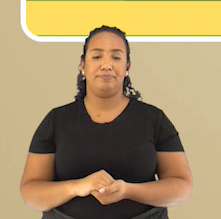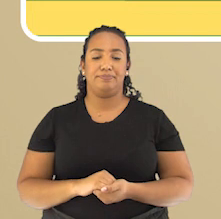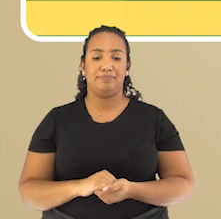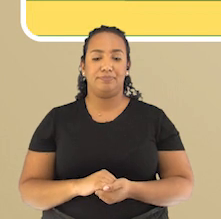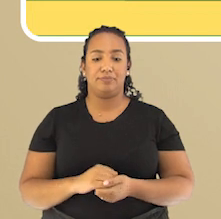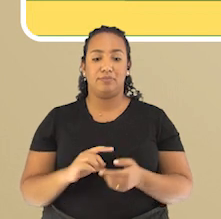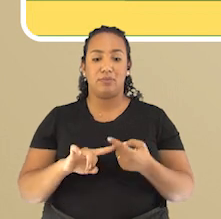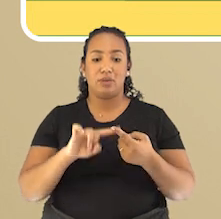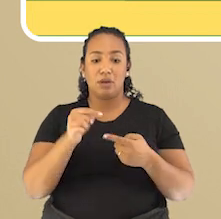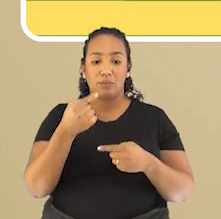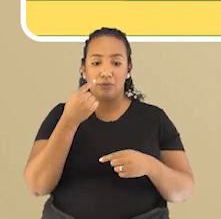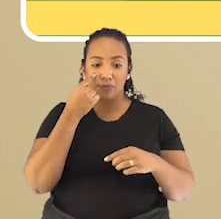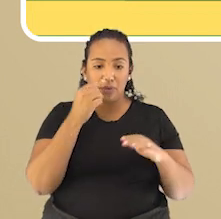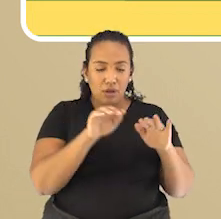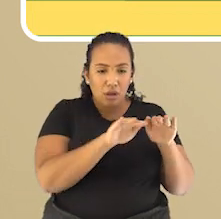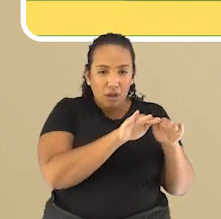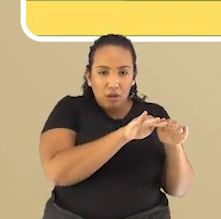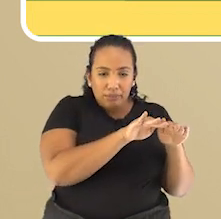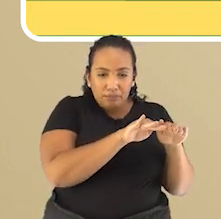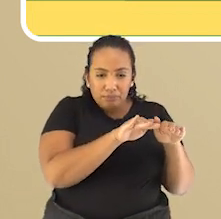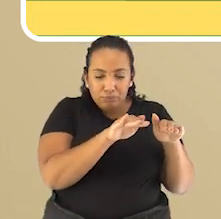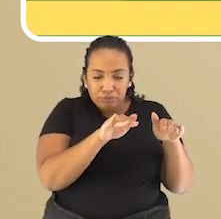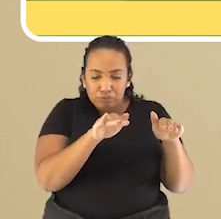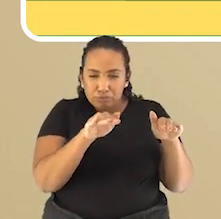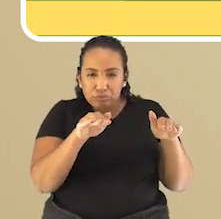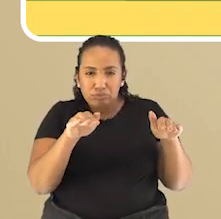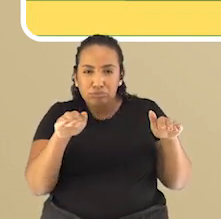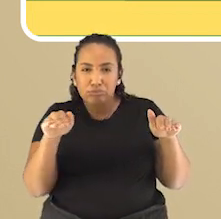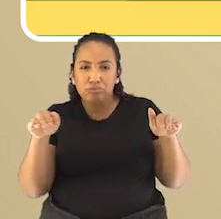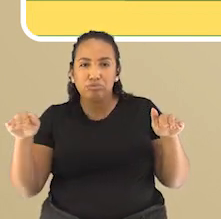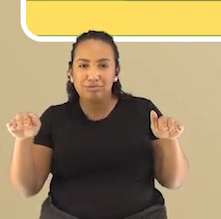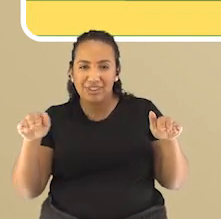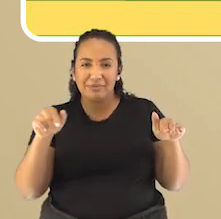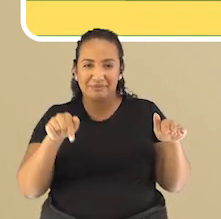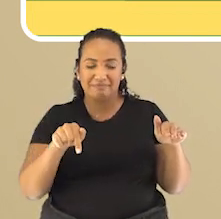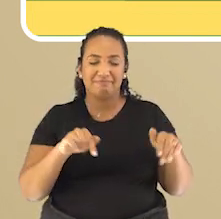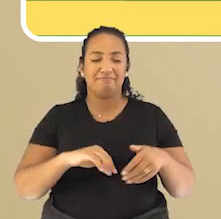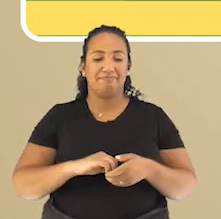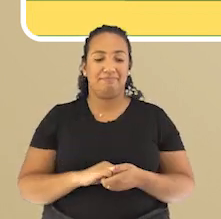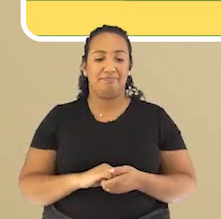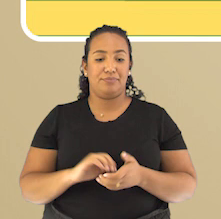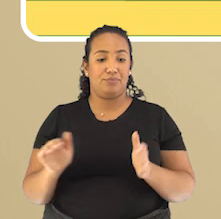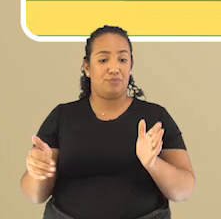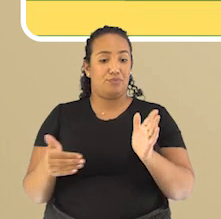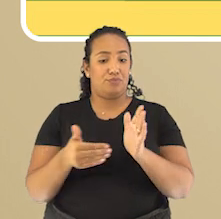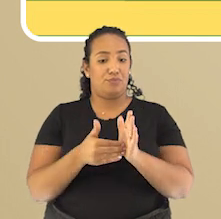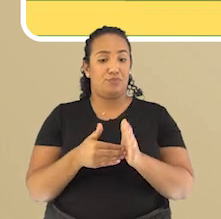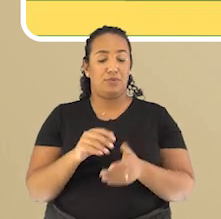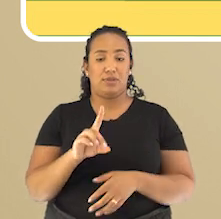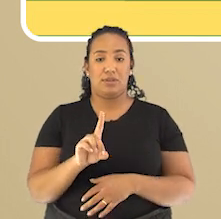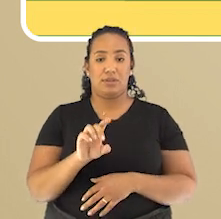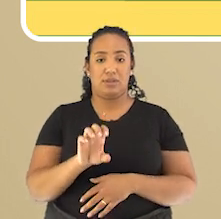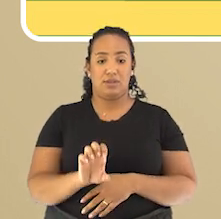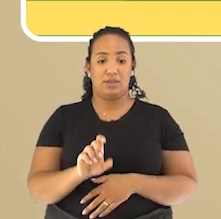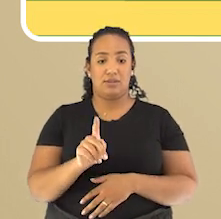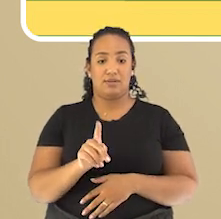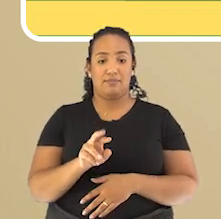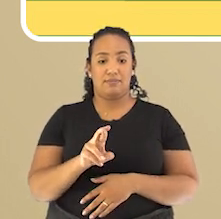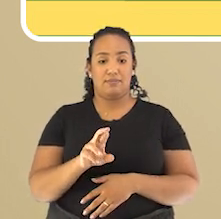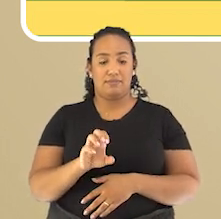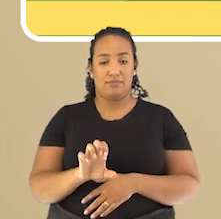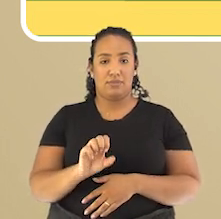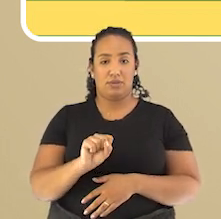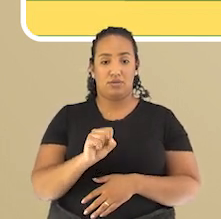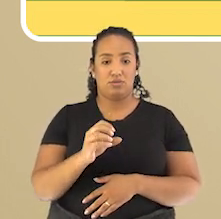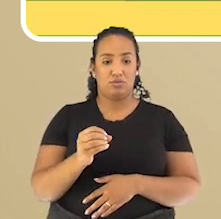vemos a planície, com perfil mais reto, né, mais plano. E por fim, temos a depressão, com áreas